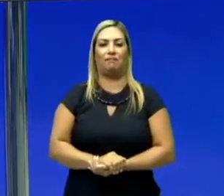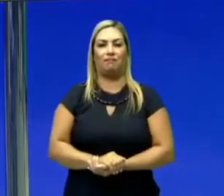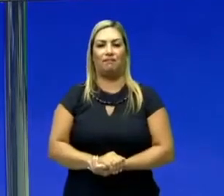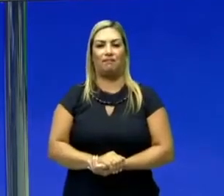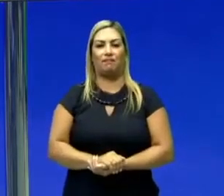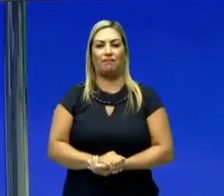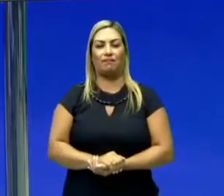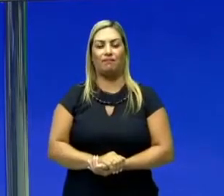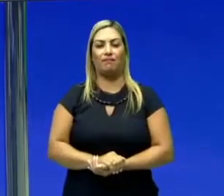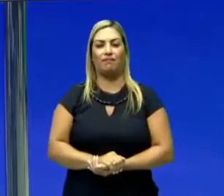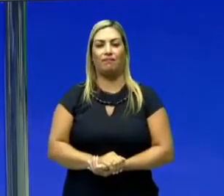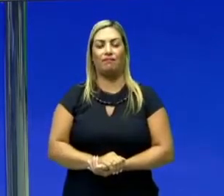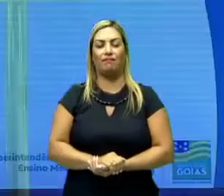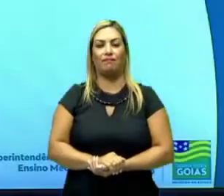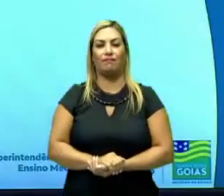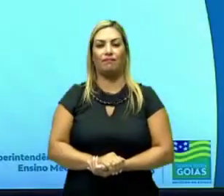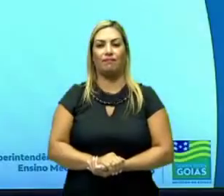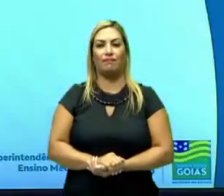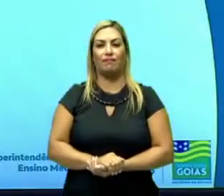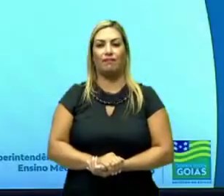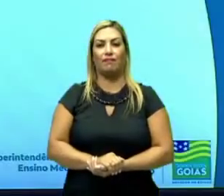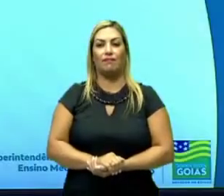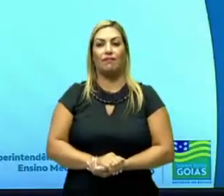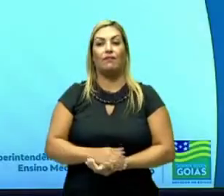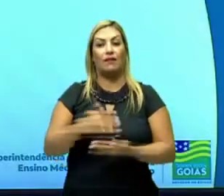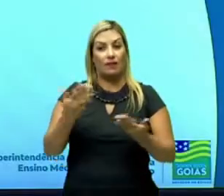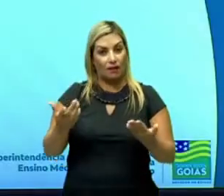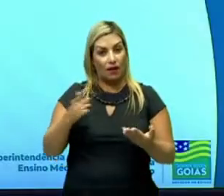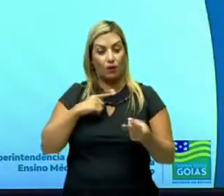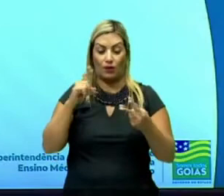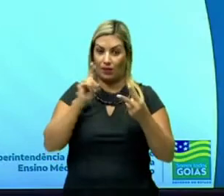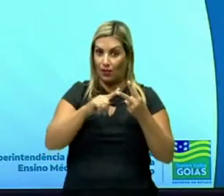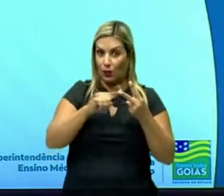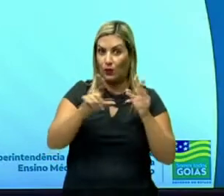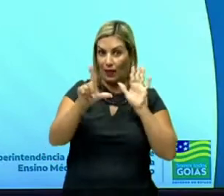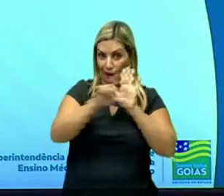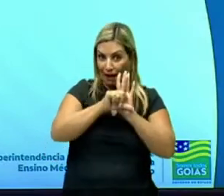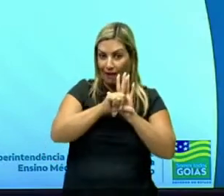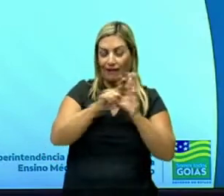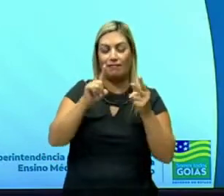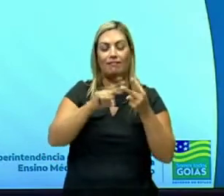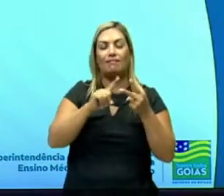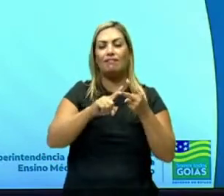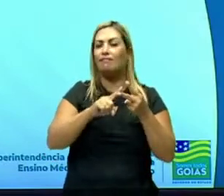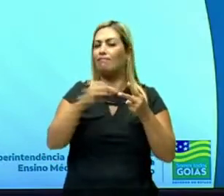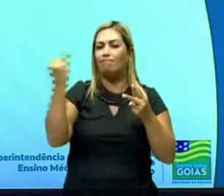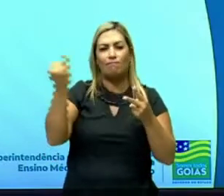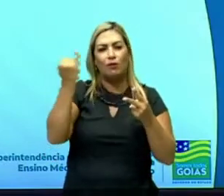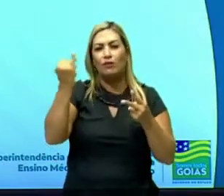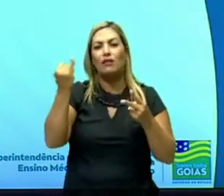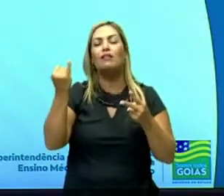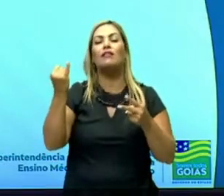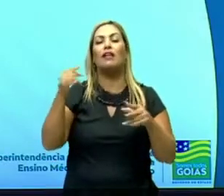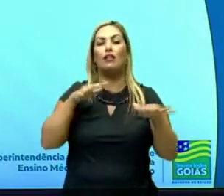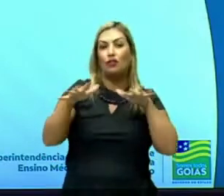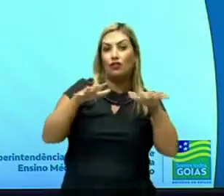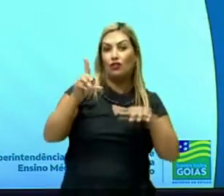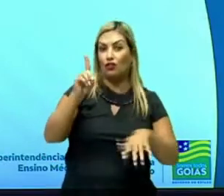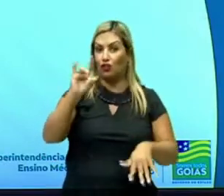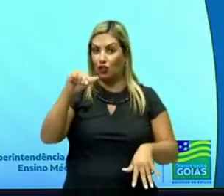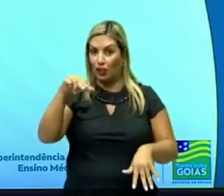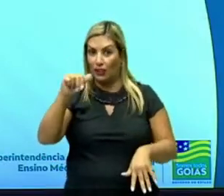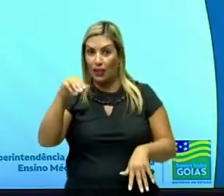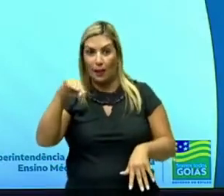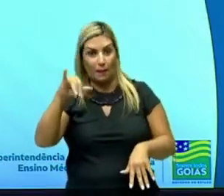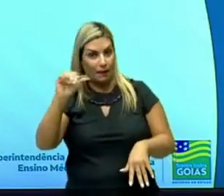Vamos lá então, galerinha. E aí você vai ter aqui, olha, na segunda lei de Newton, o que é? A lei fundamental da dinâmica. O que que é isso, galera?